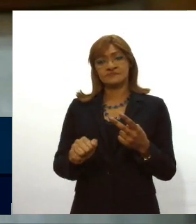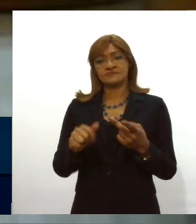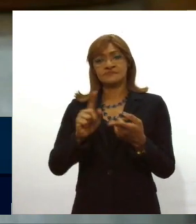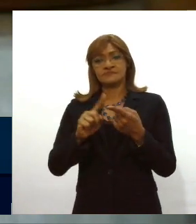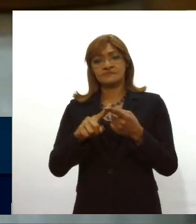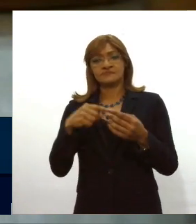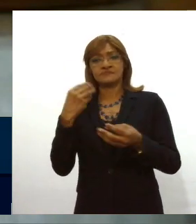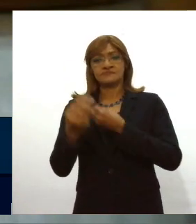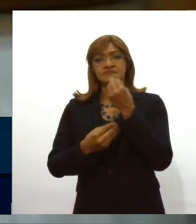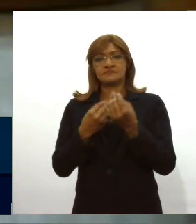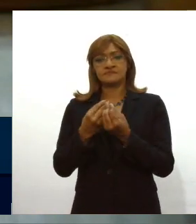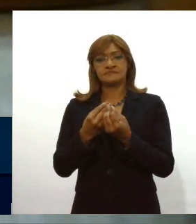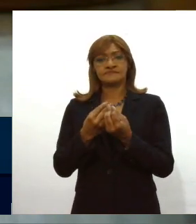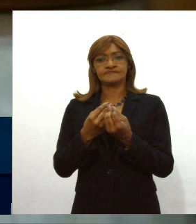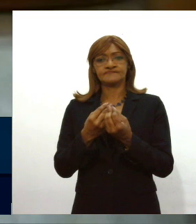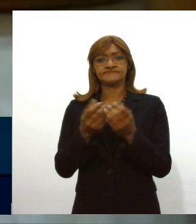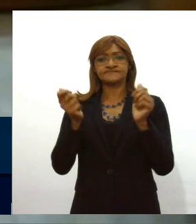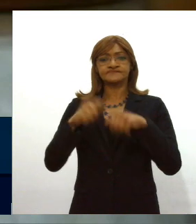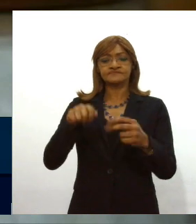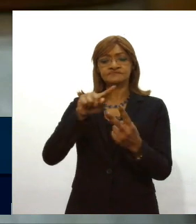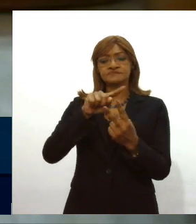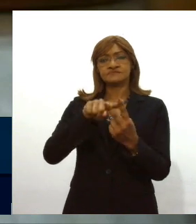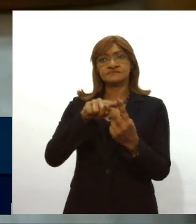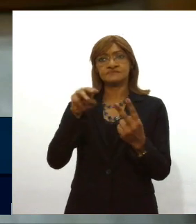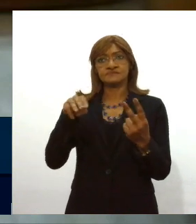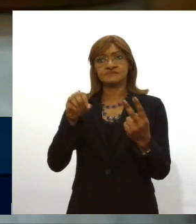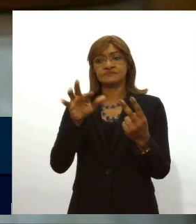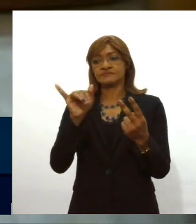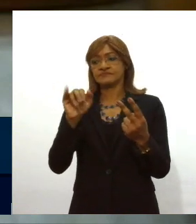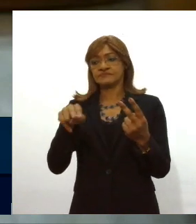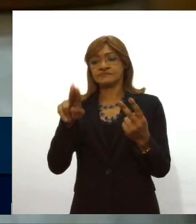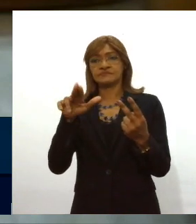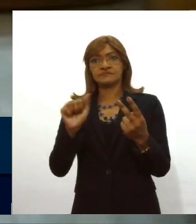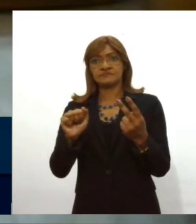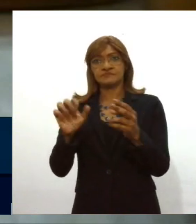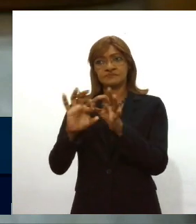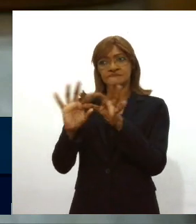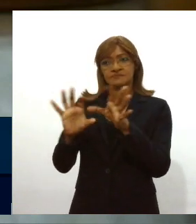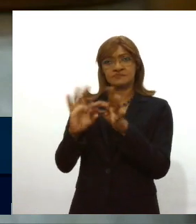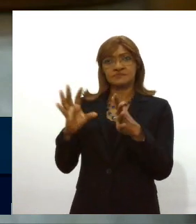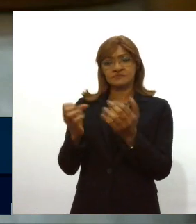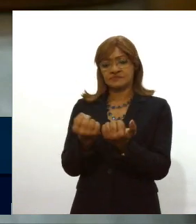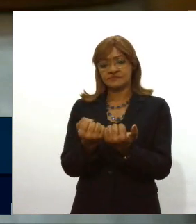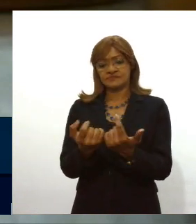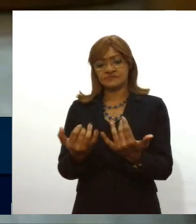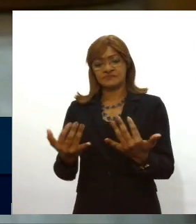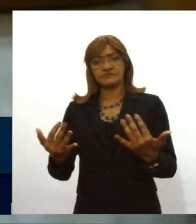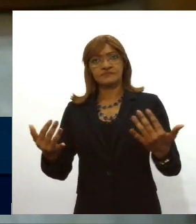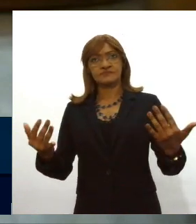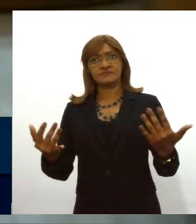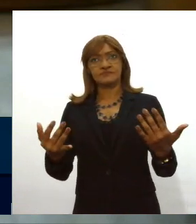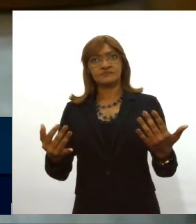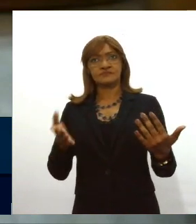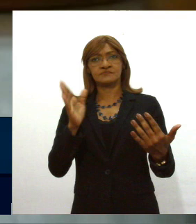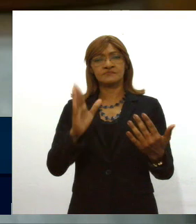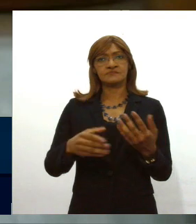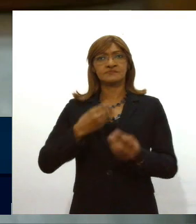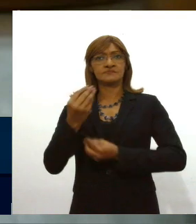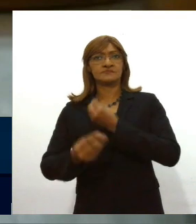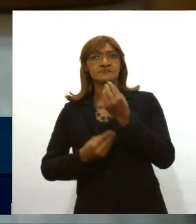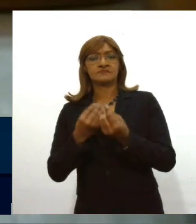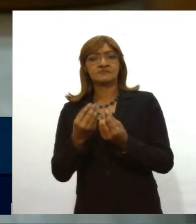de que existe a morfina a gente vai permitir o plantio e a comercialização de papoula